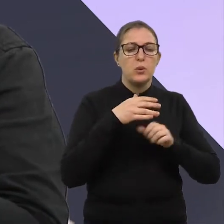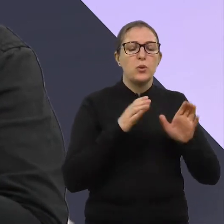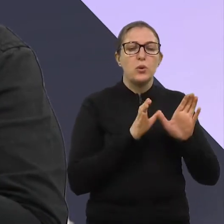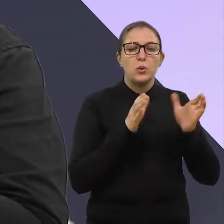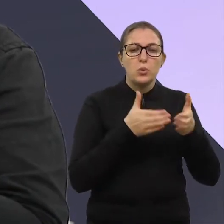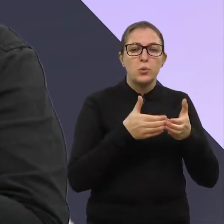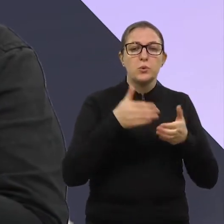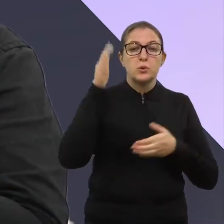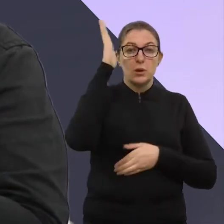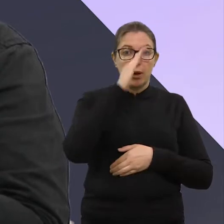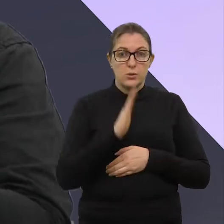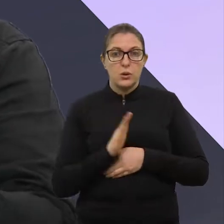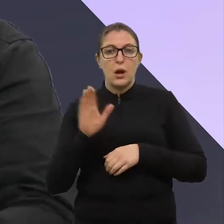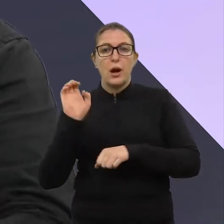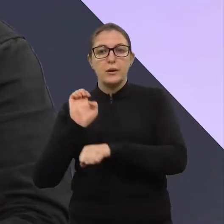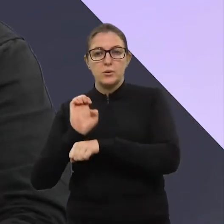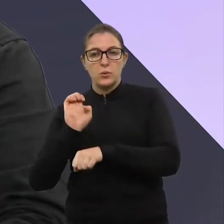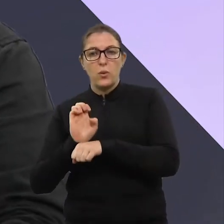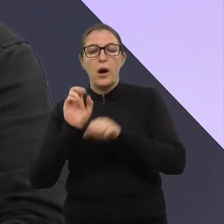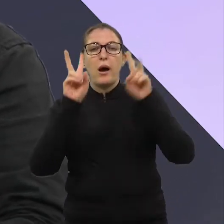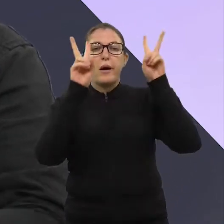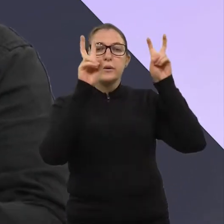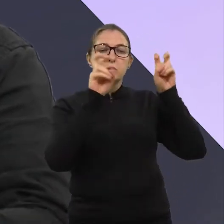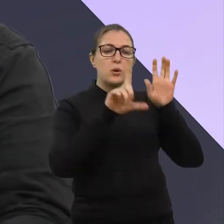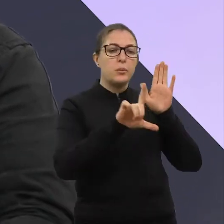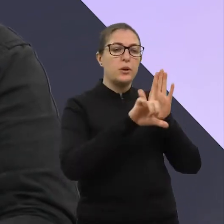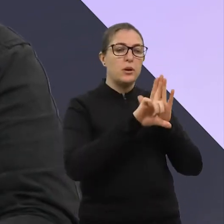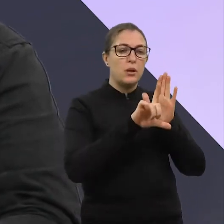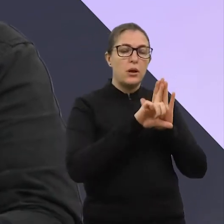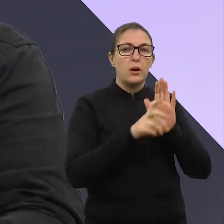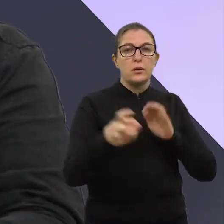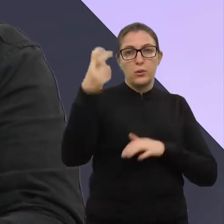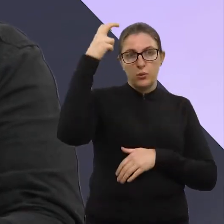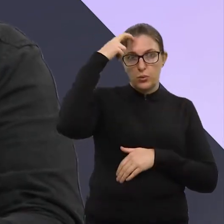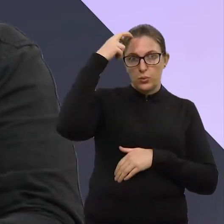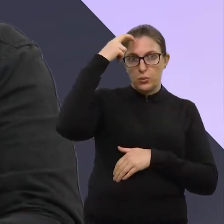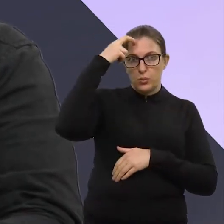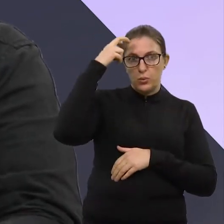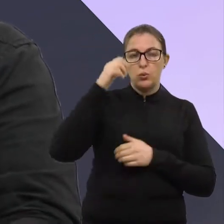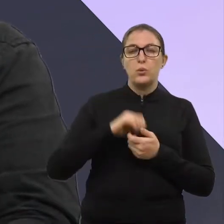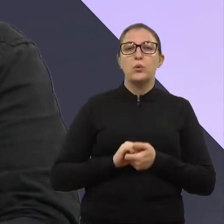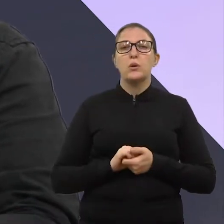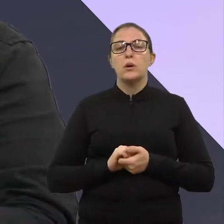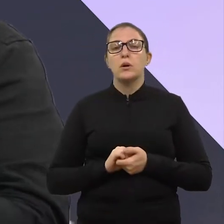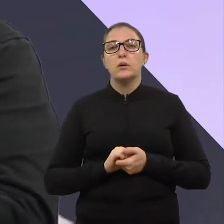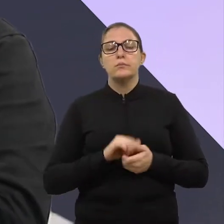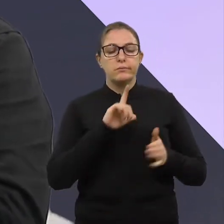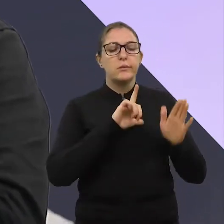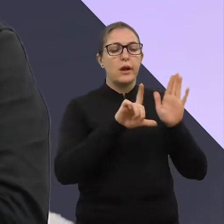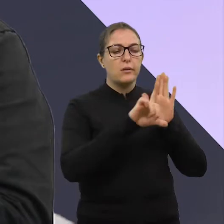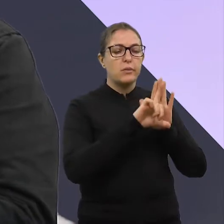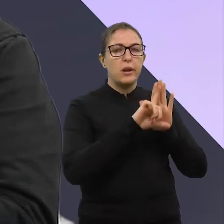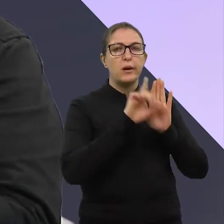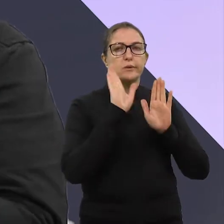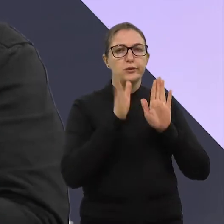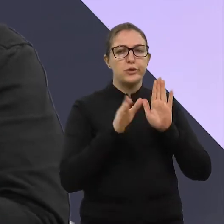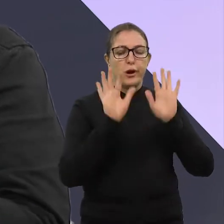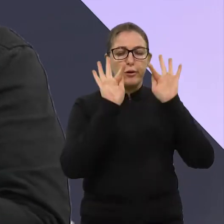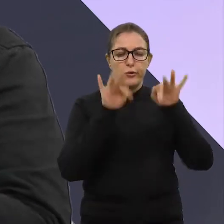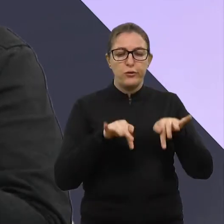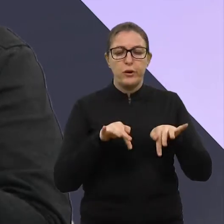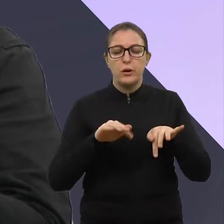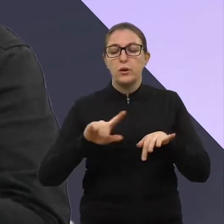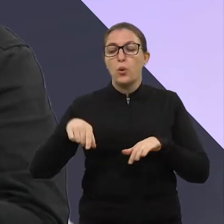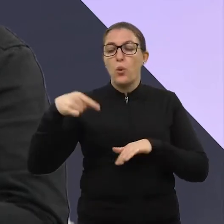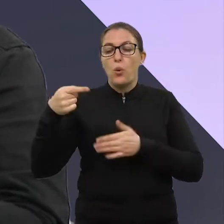de debates em relação à lei emergencial da cultura, uma dela já chegando no seu final de ciclo, outra surgindo, né? Para atender